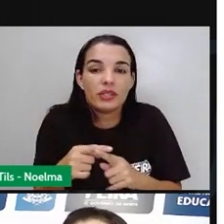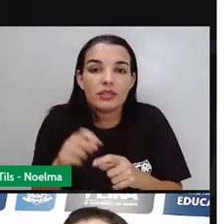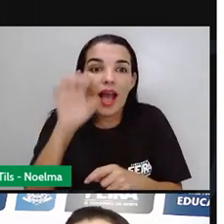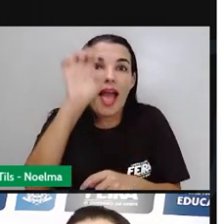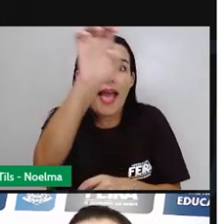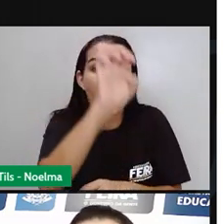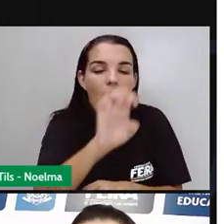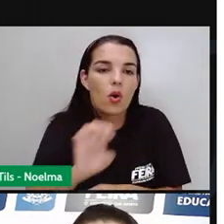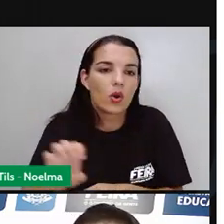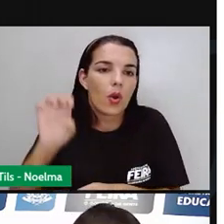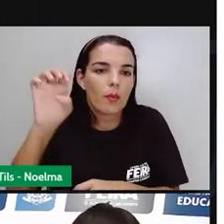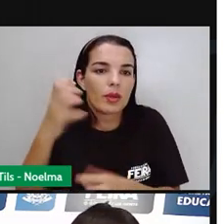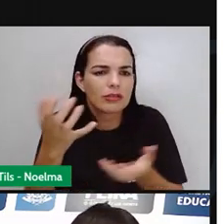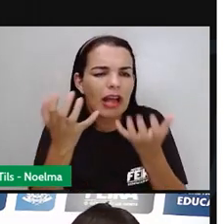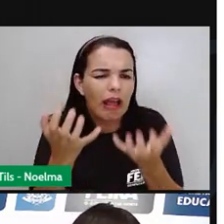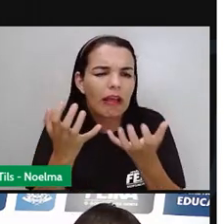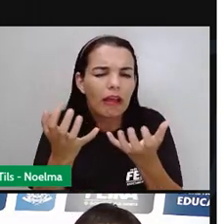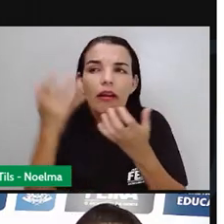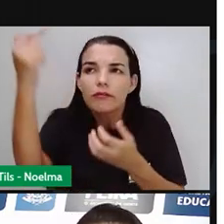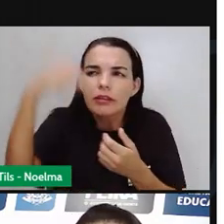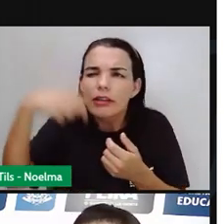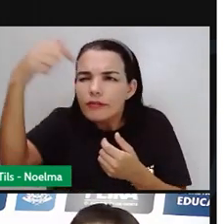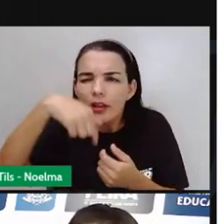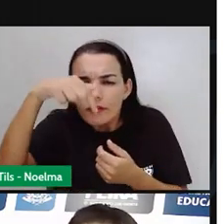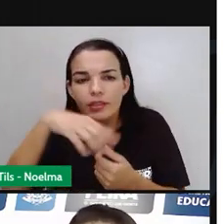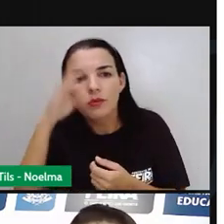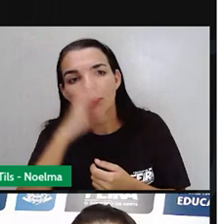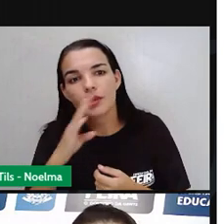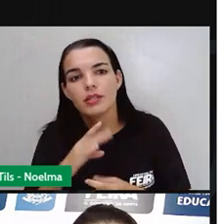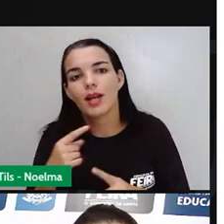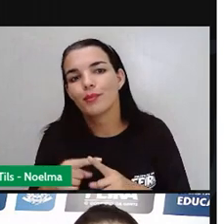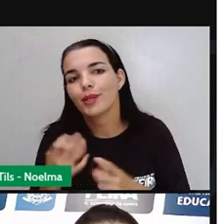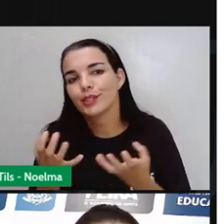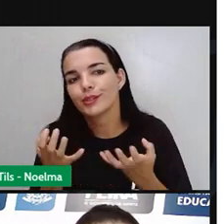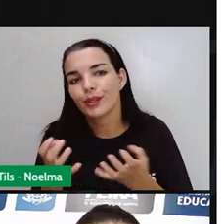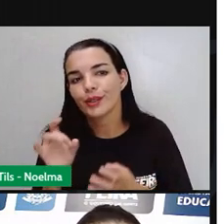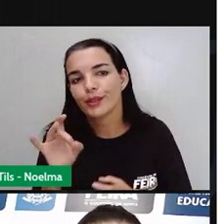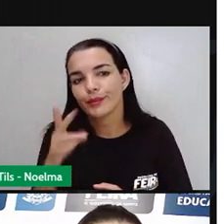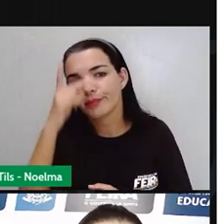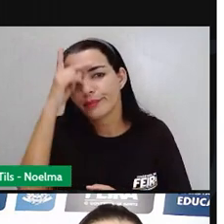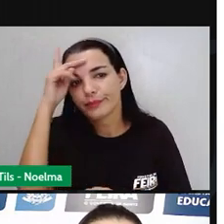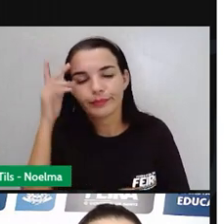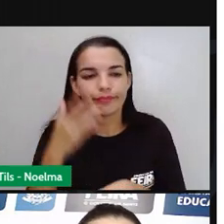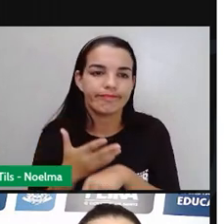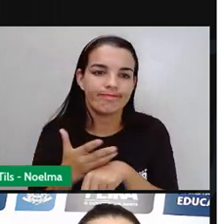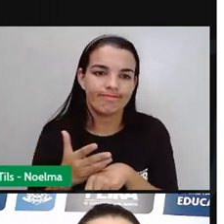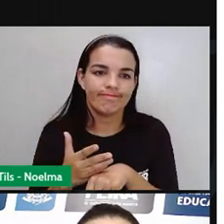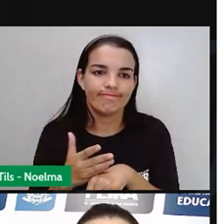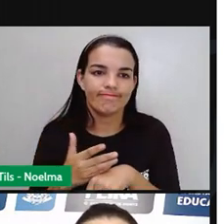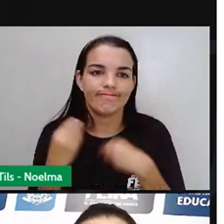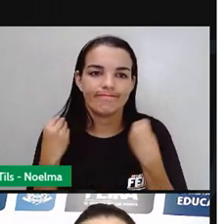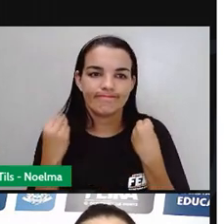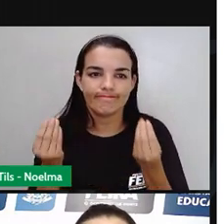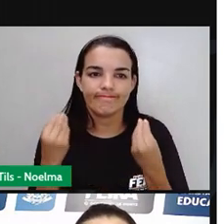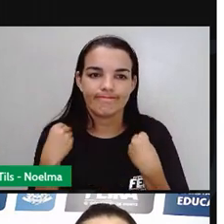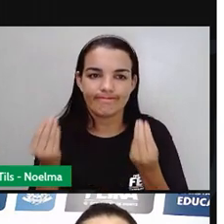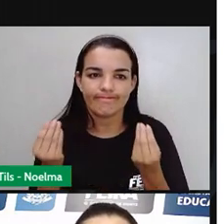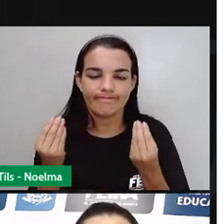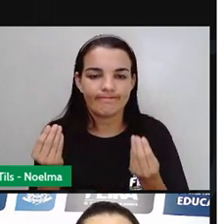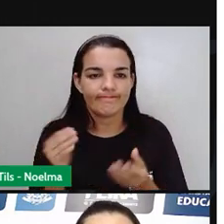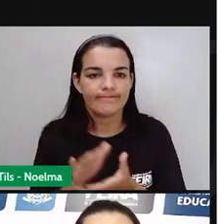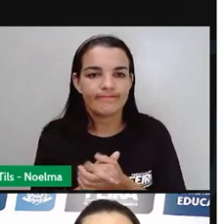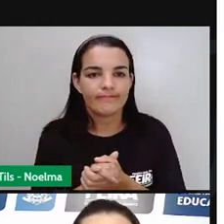a vinda aí dos europeus e asiáticos. Deve-se aos imigrantes a